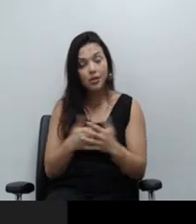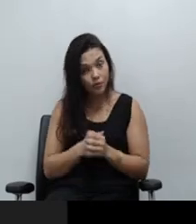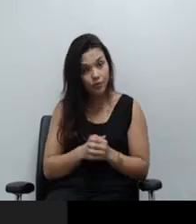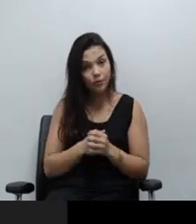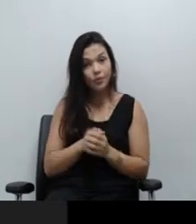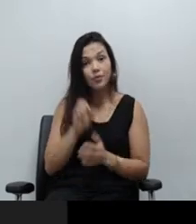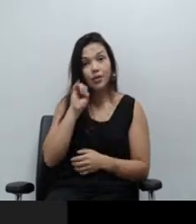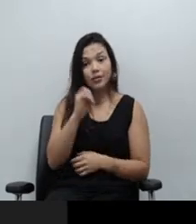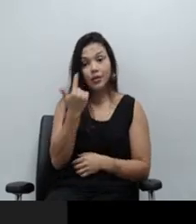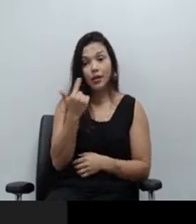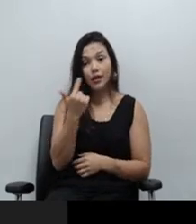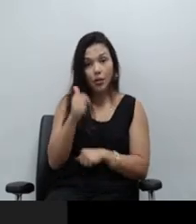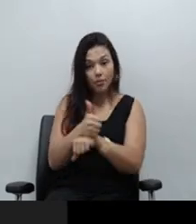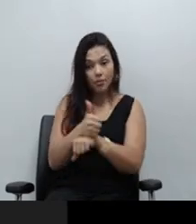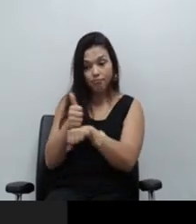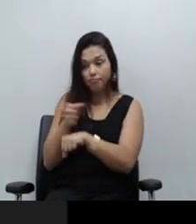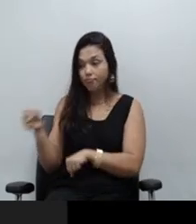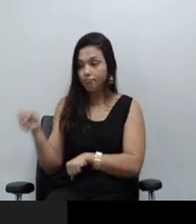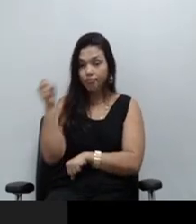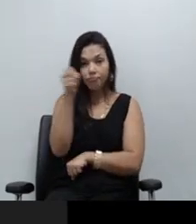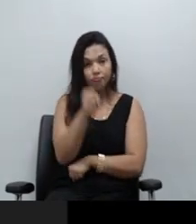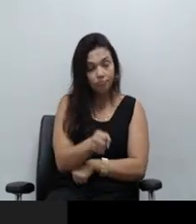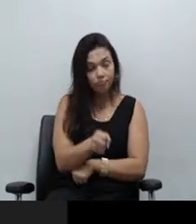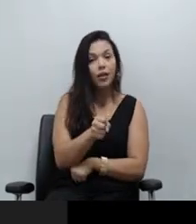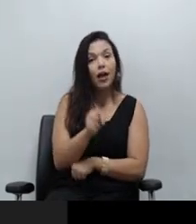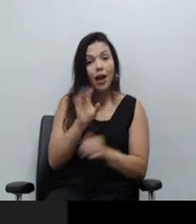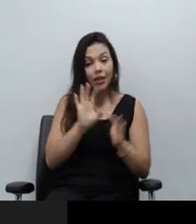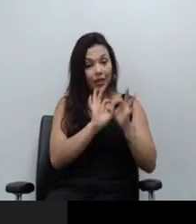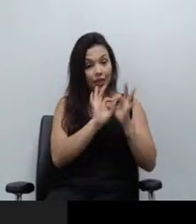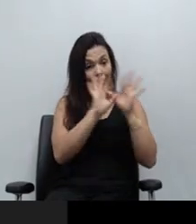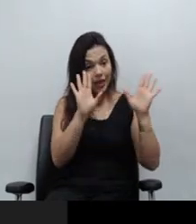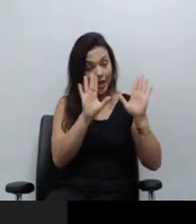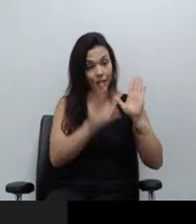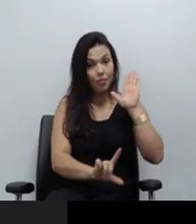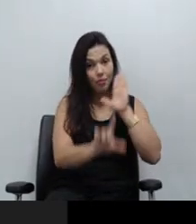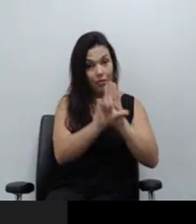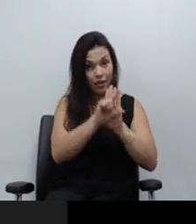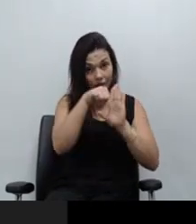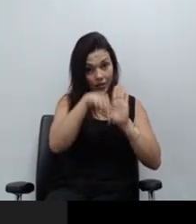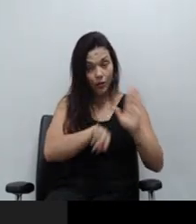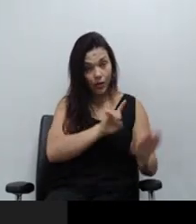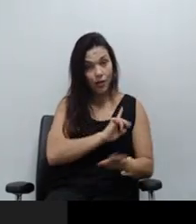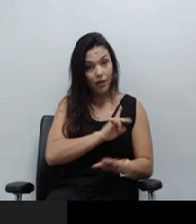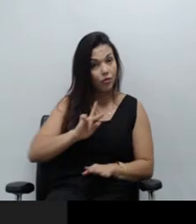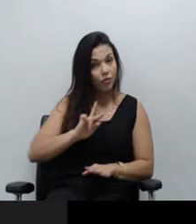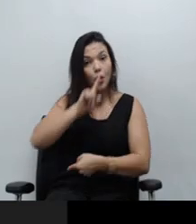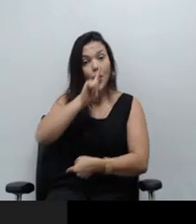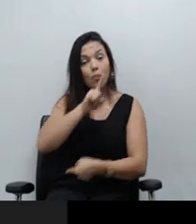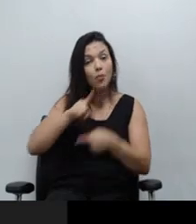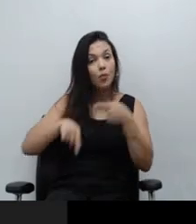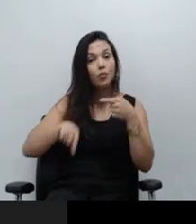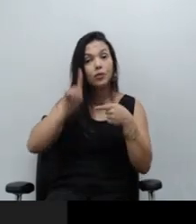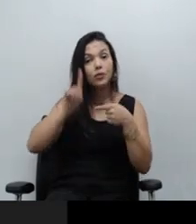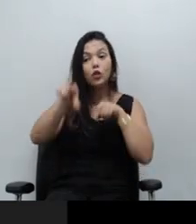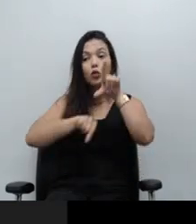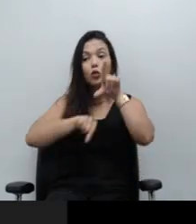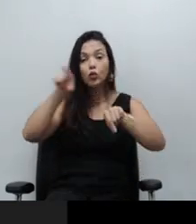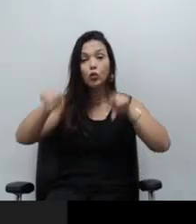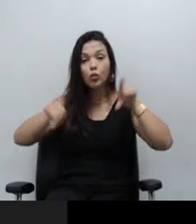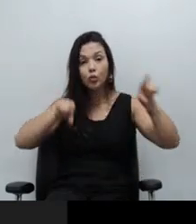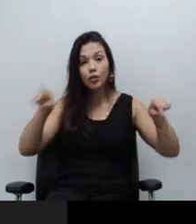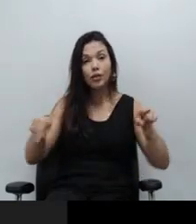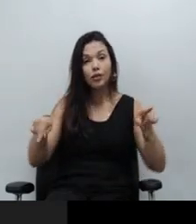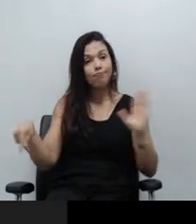cargos com atribuição, a deliberação não deixa espaço para a proibição de indicações neste